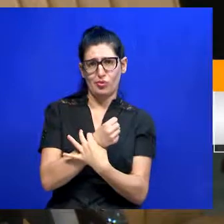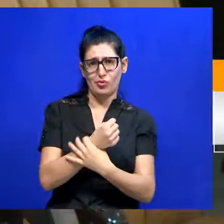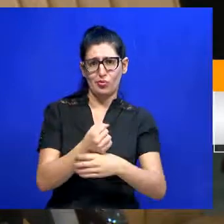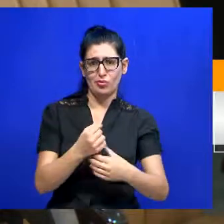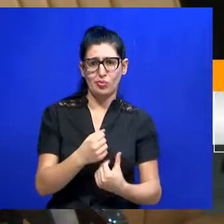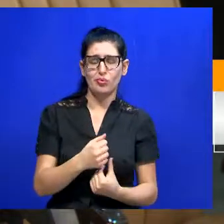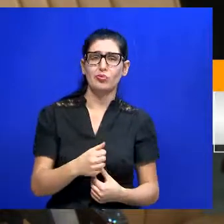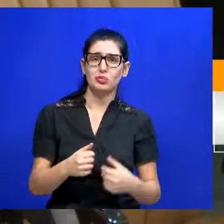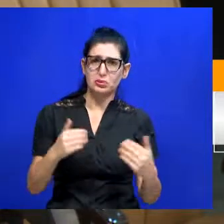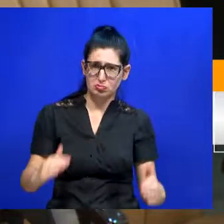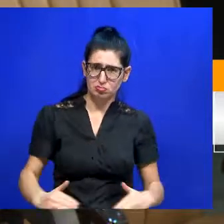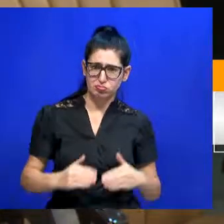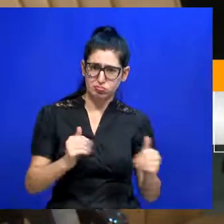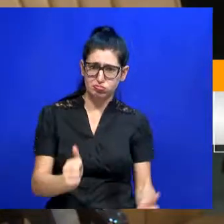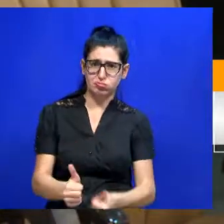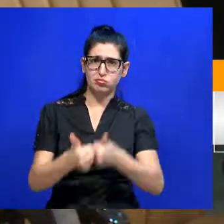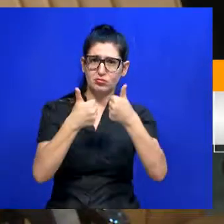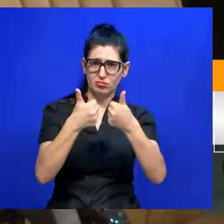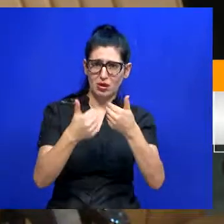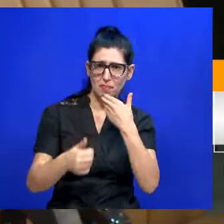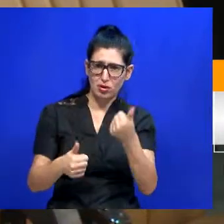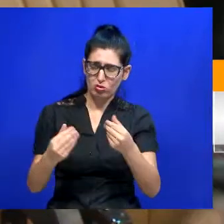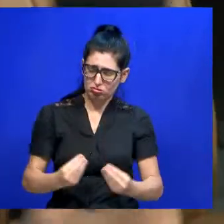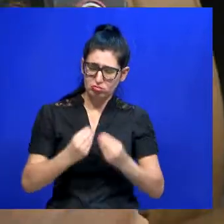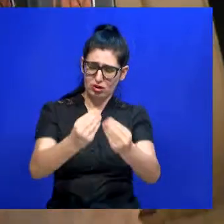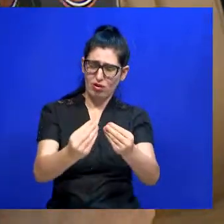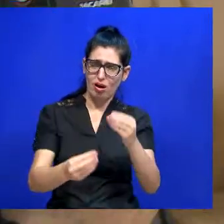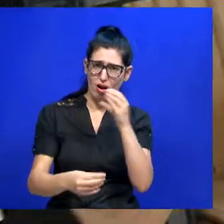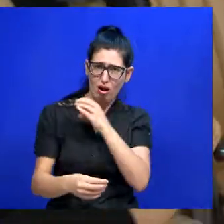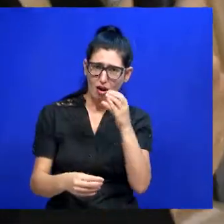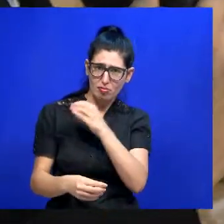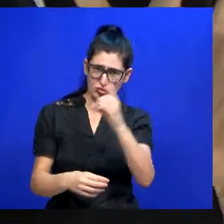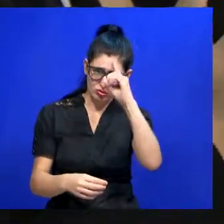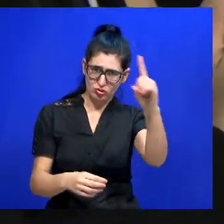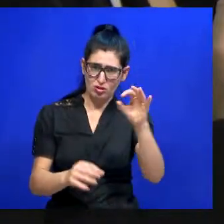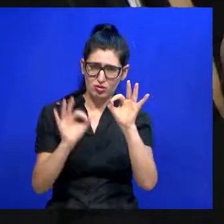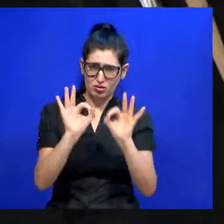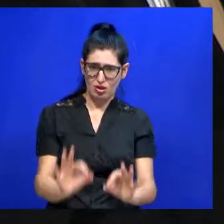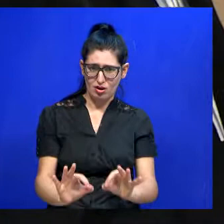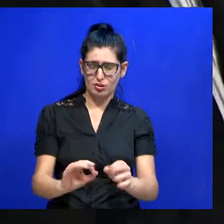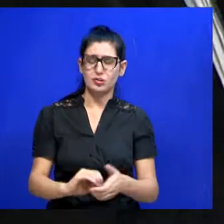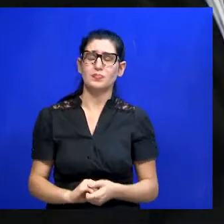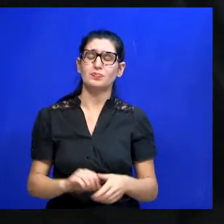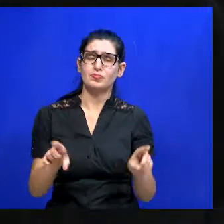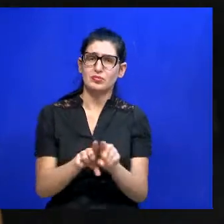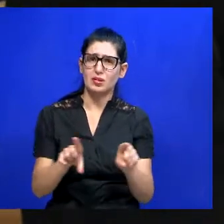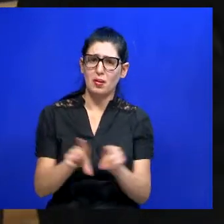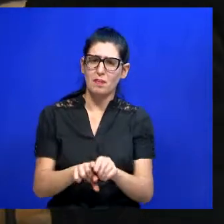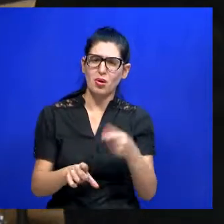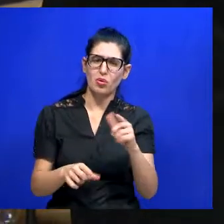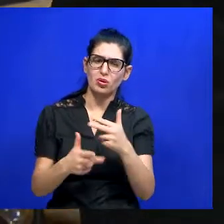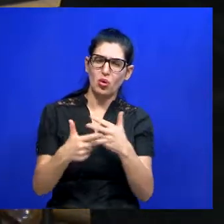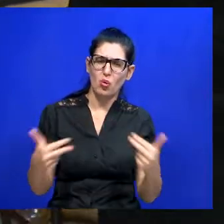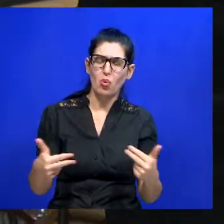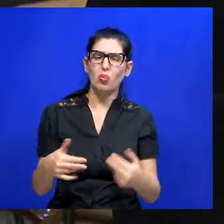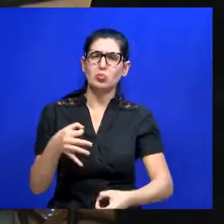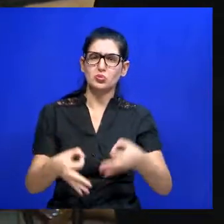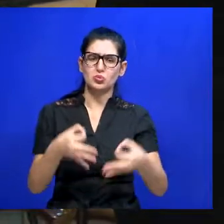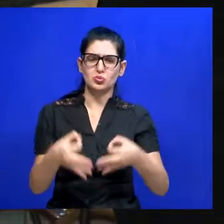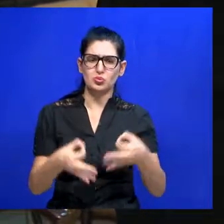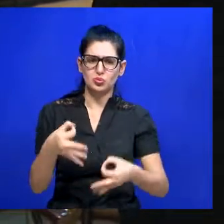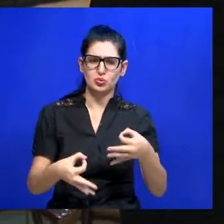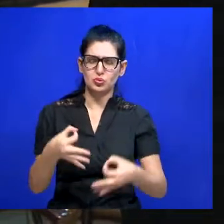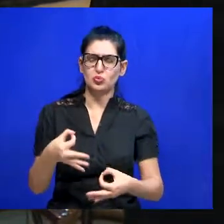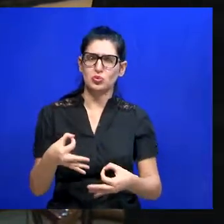que a obra que a gente licitou seja entregue. Vereadora, houve também algumas questões um pouco mais delicadas, que em relação à parte jurídica do